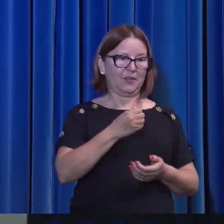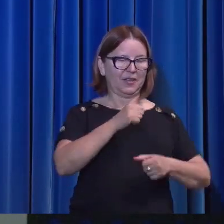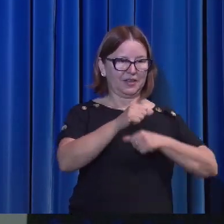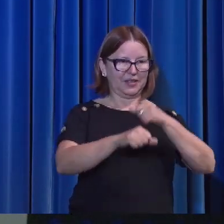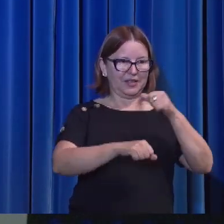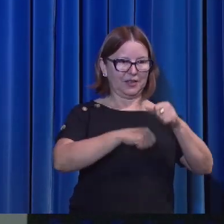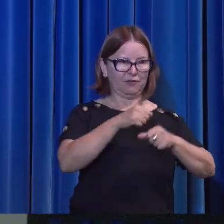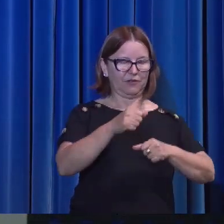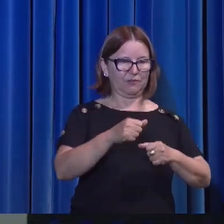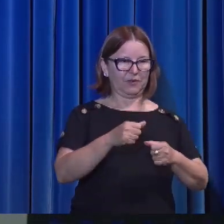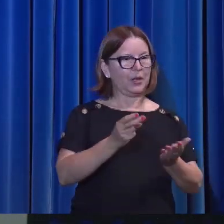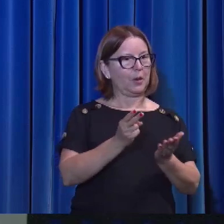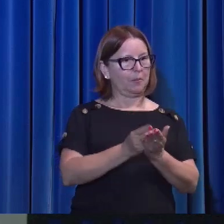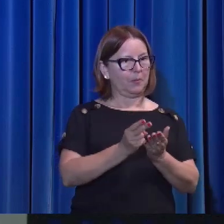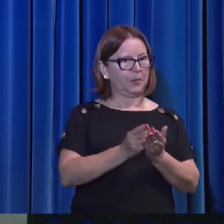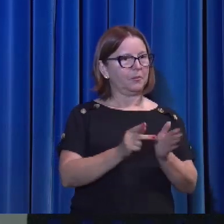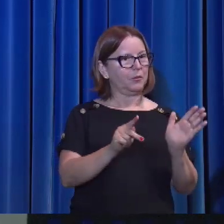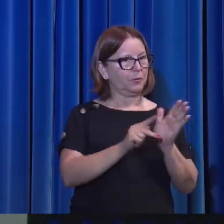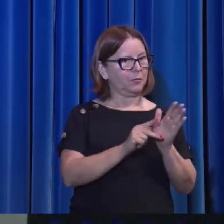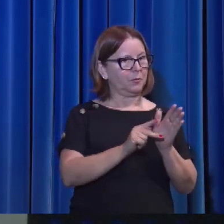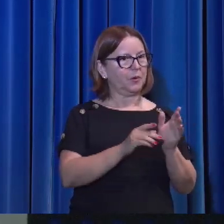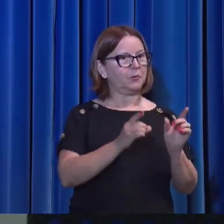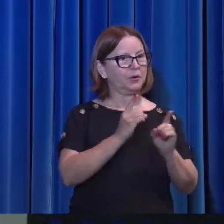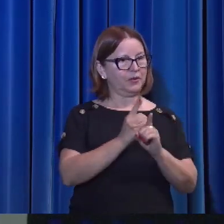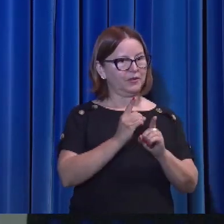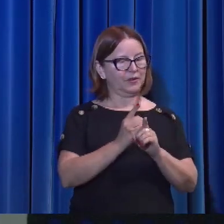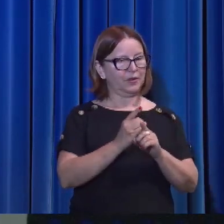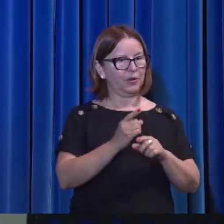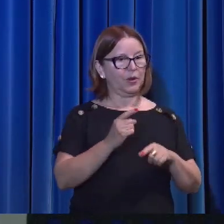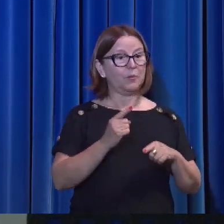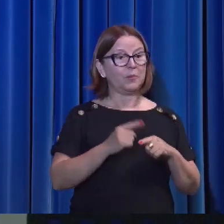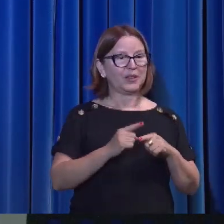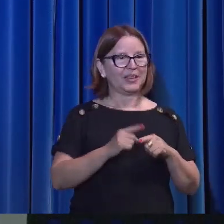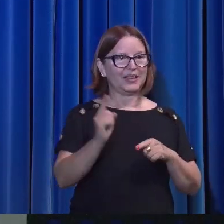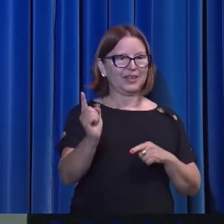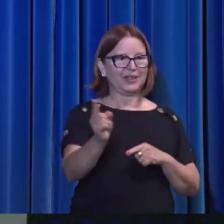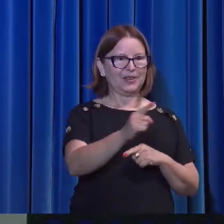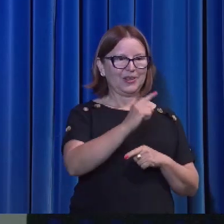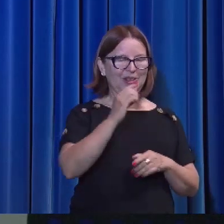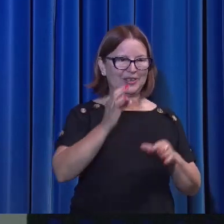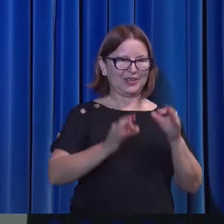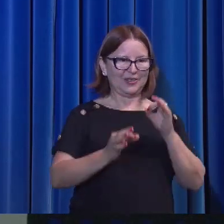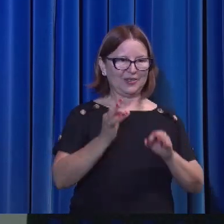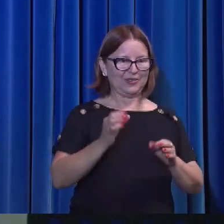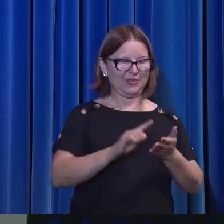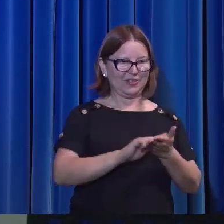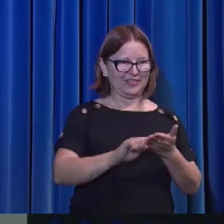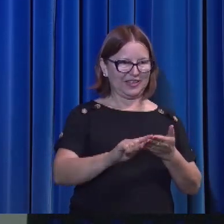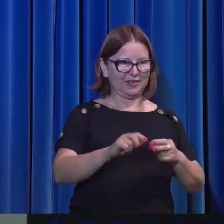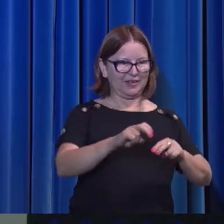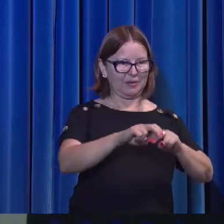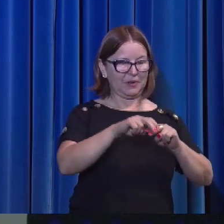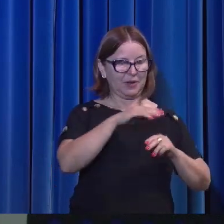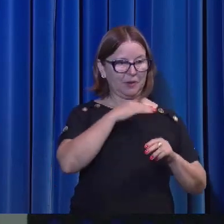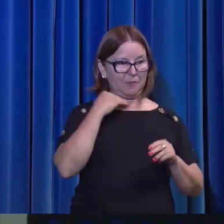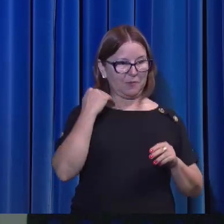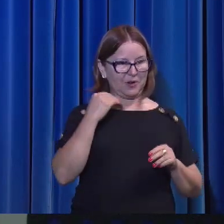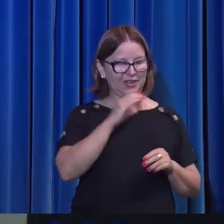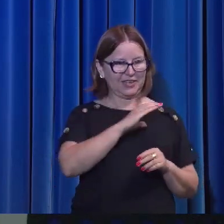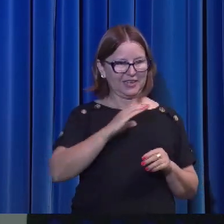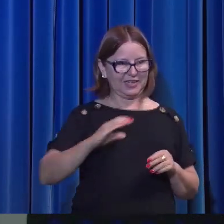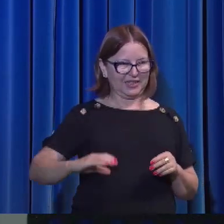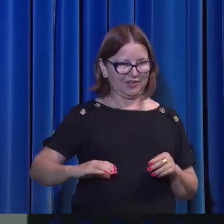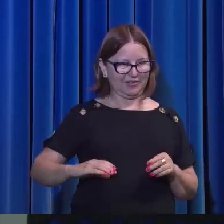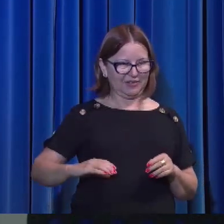Porque nós somos justificados pela morte de Cristo, mas nós somos vivificados pela vida